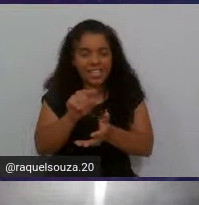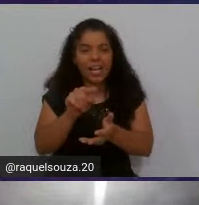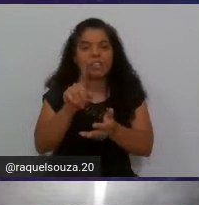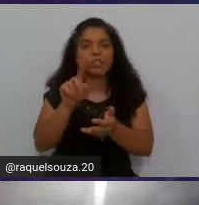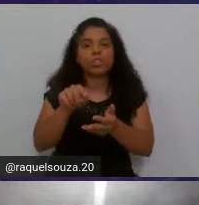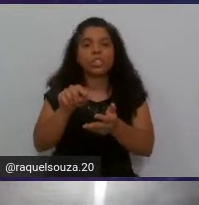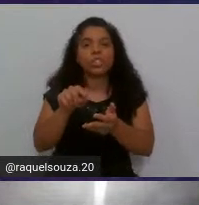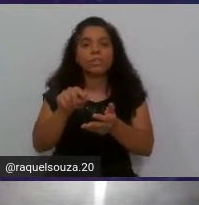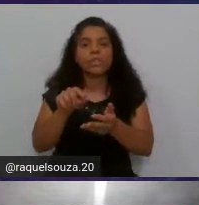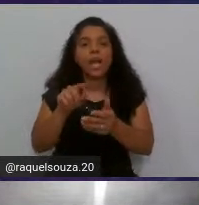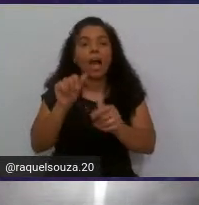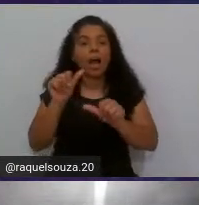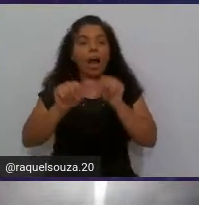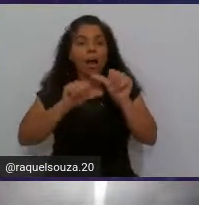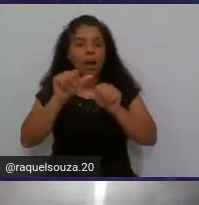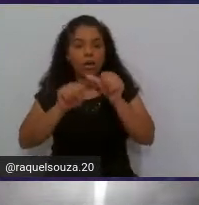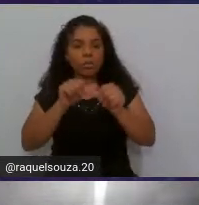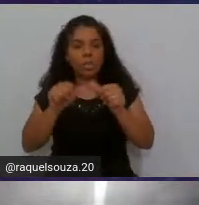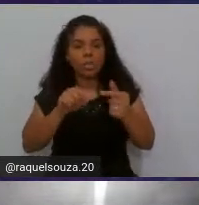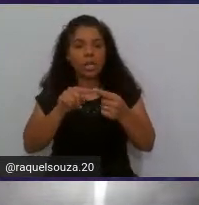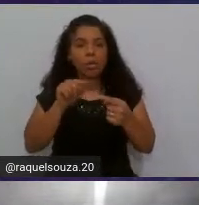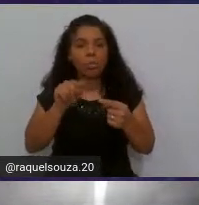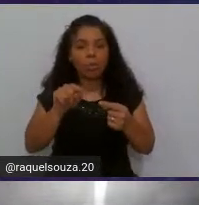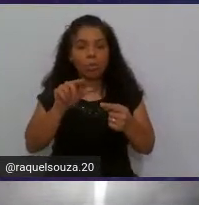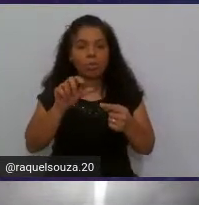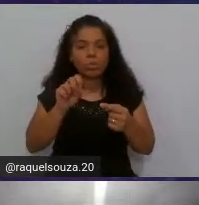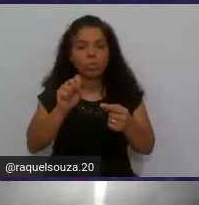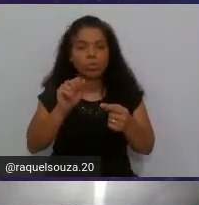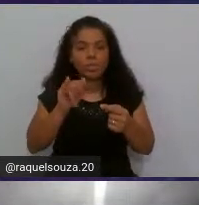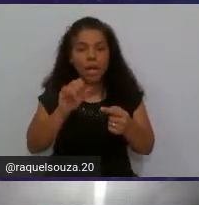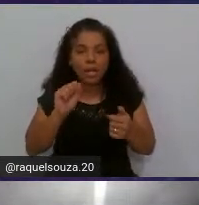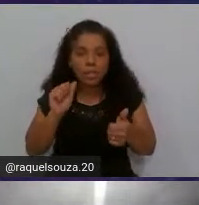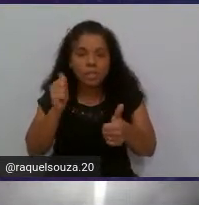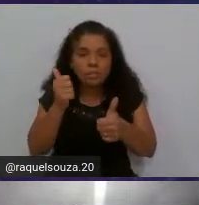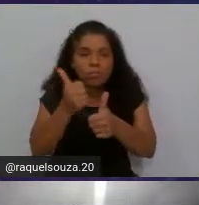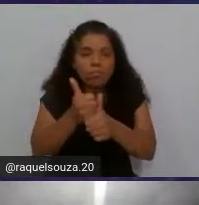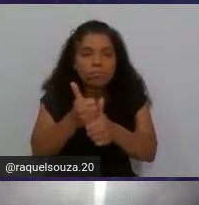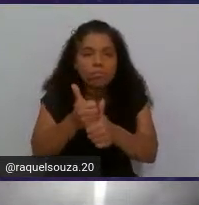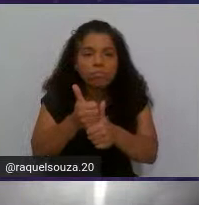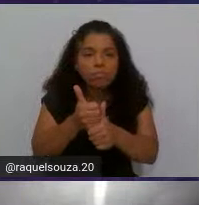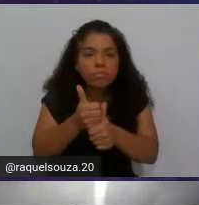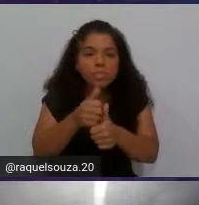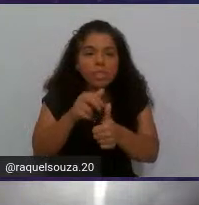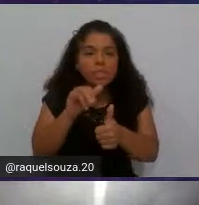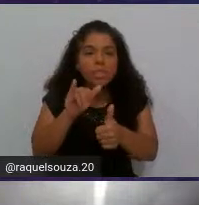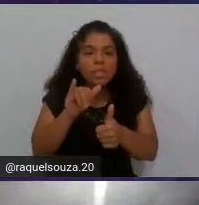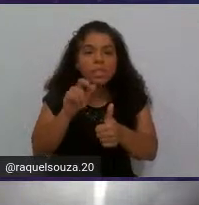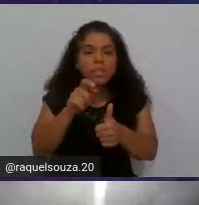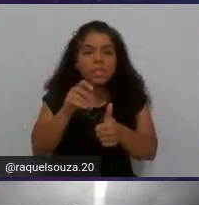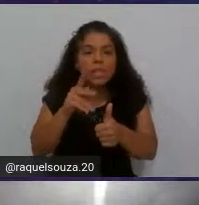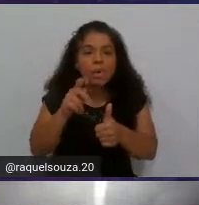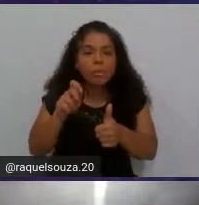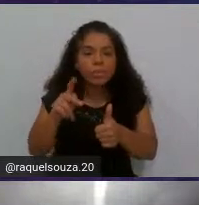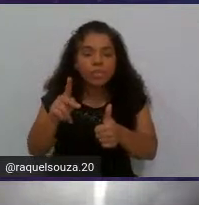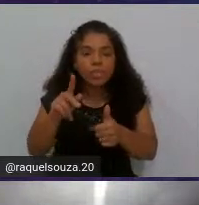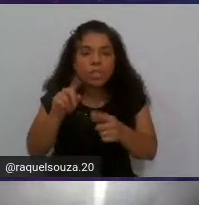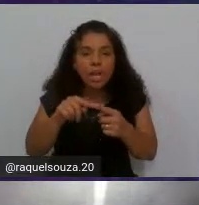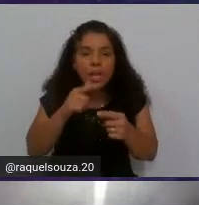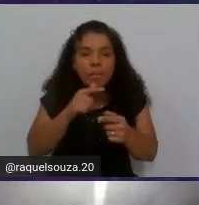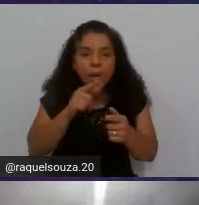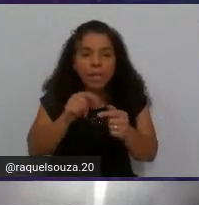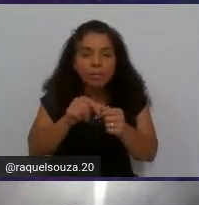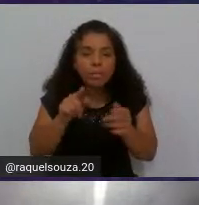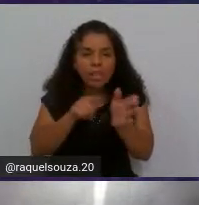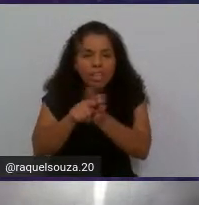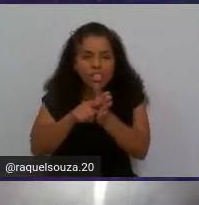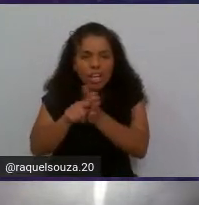alterar o ponto size por exempt para checar